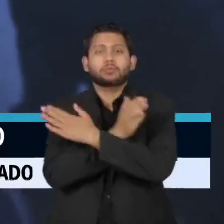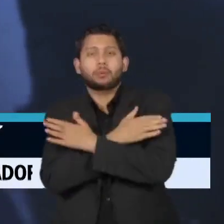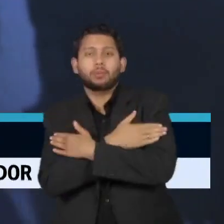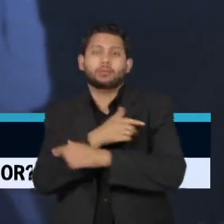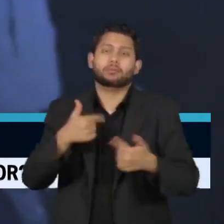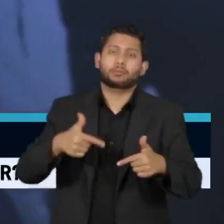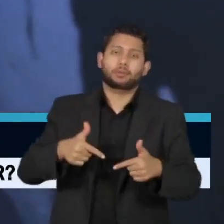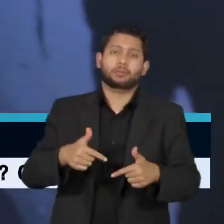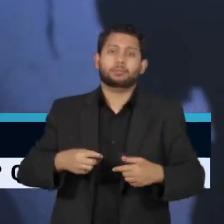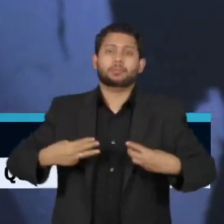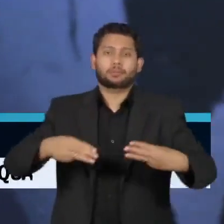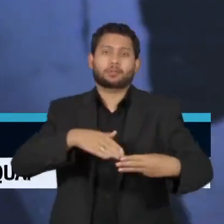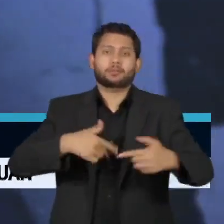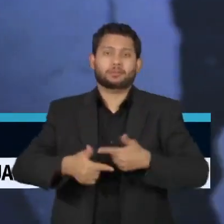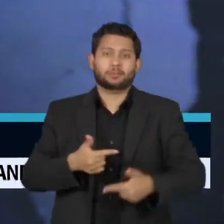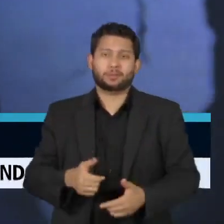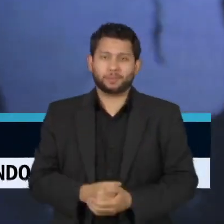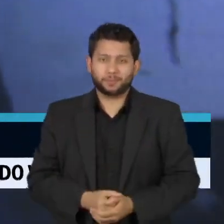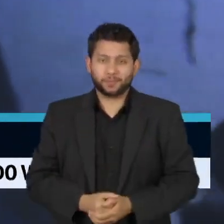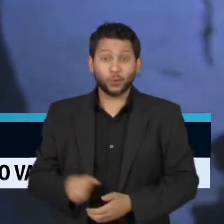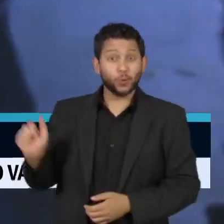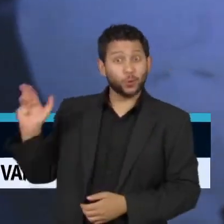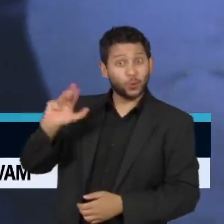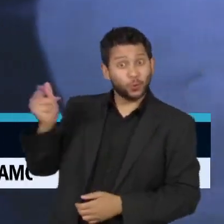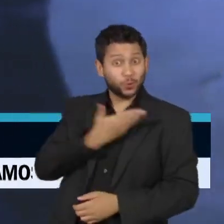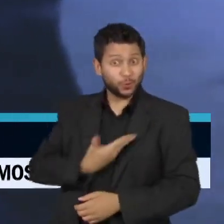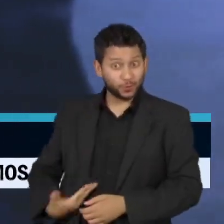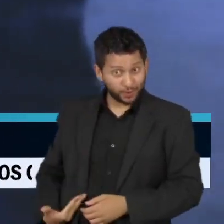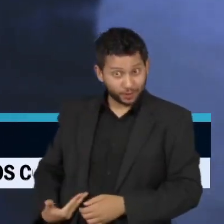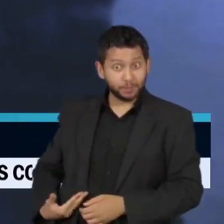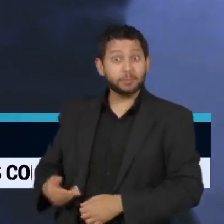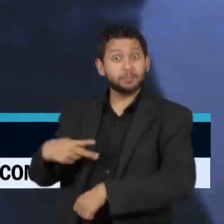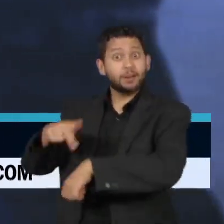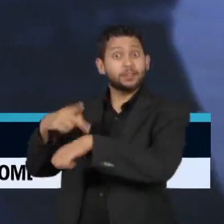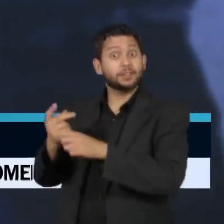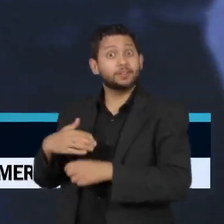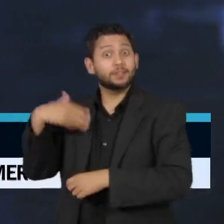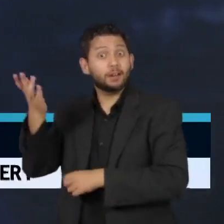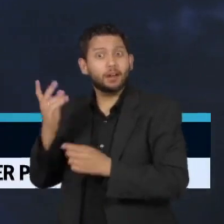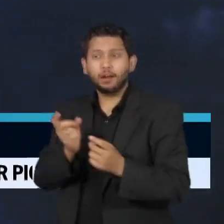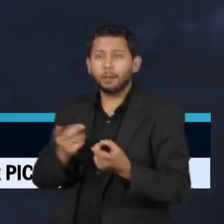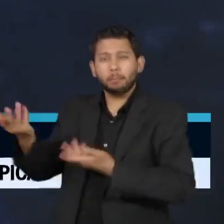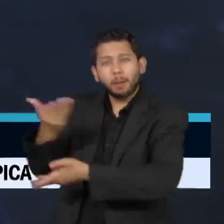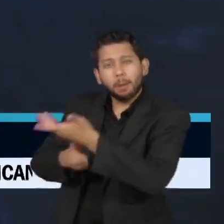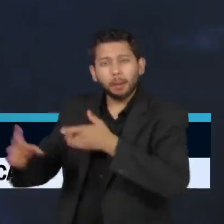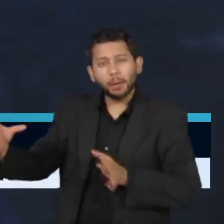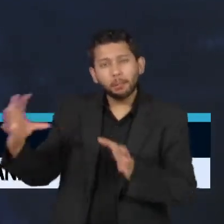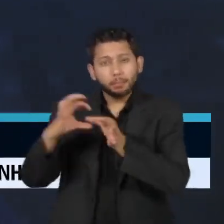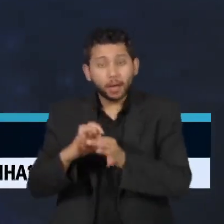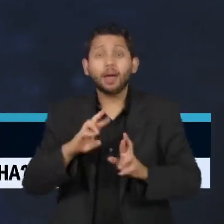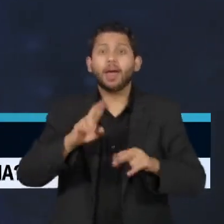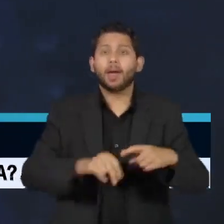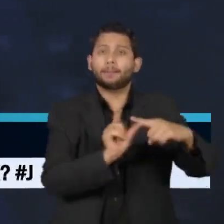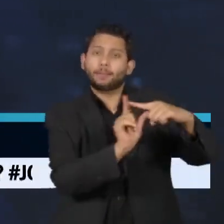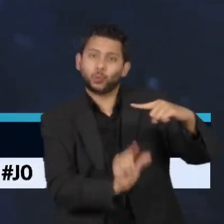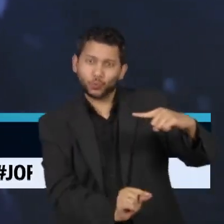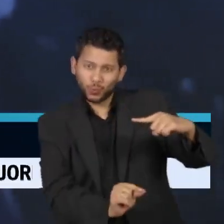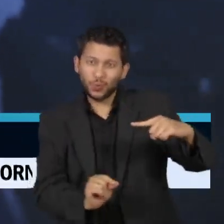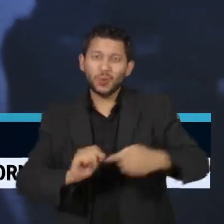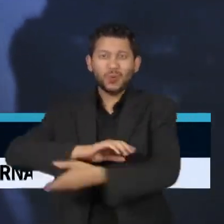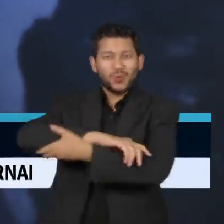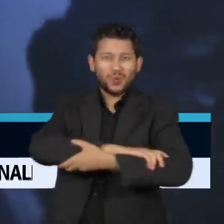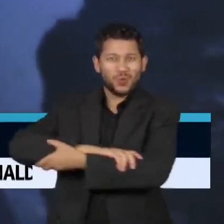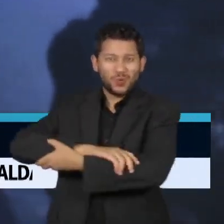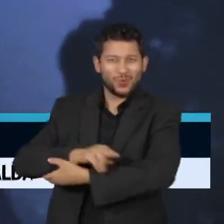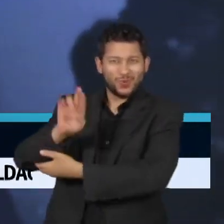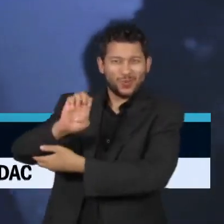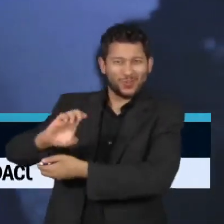O primeiro passo do governo Lula em comércio exterior é fechar, até o meio do ano, o acordo do Mercosul com a União Europeia. O